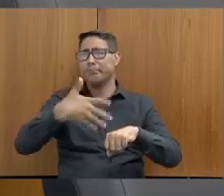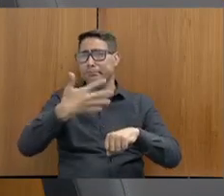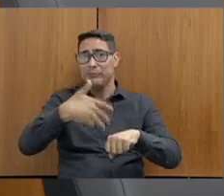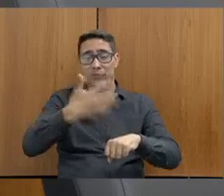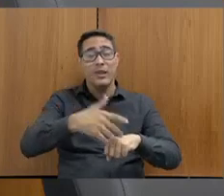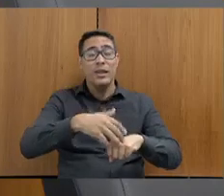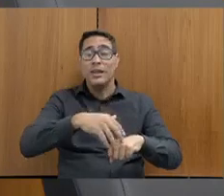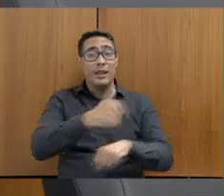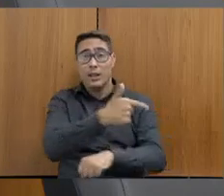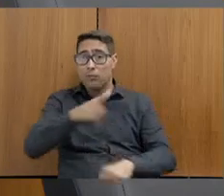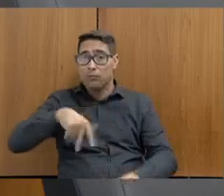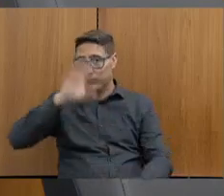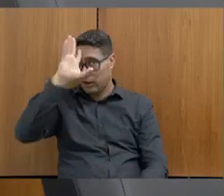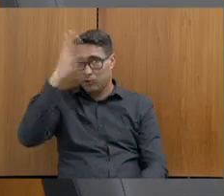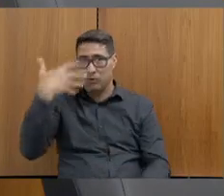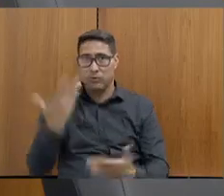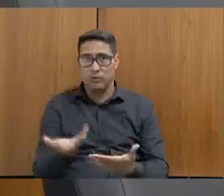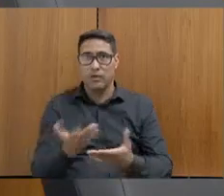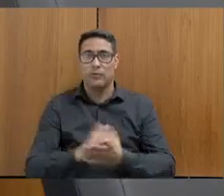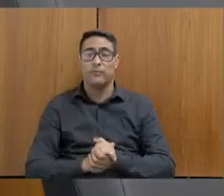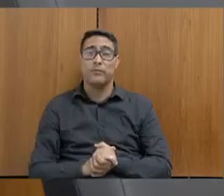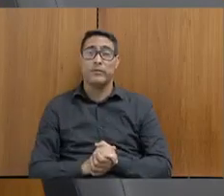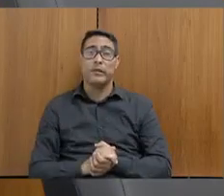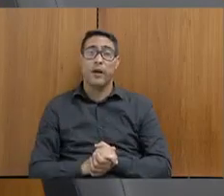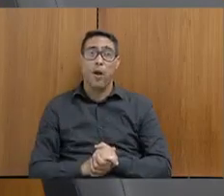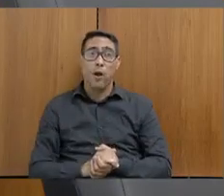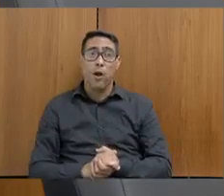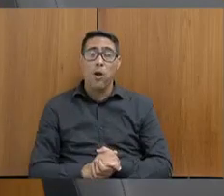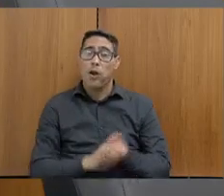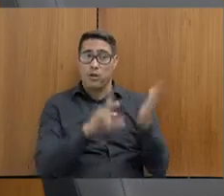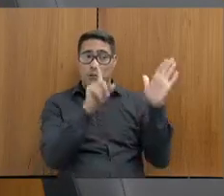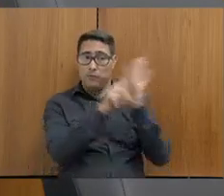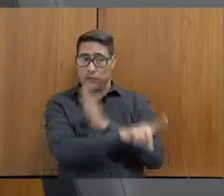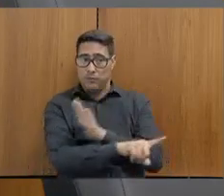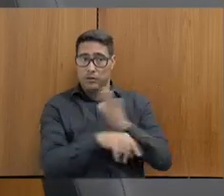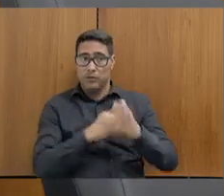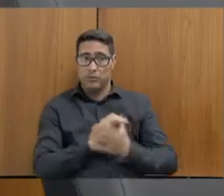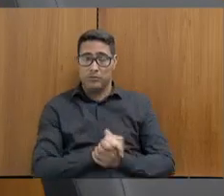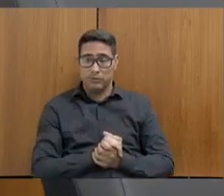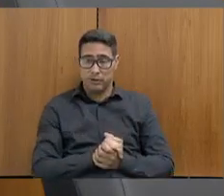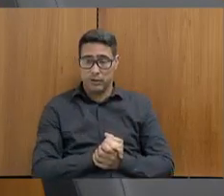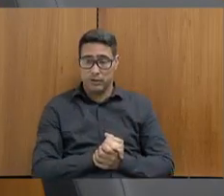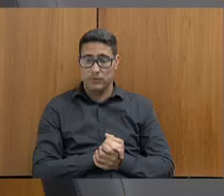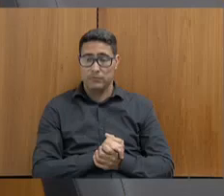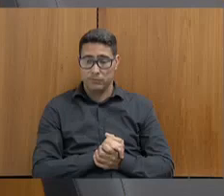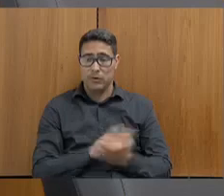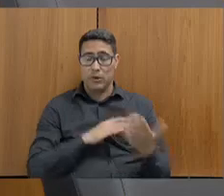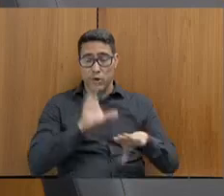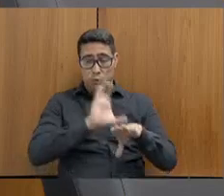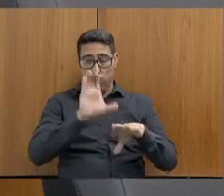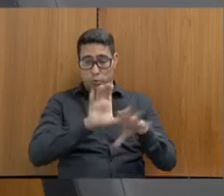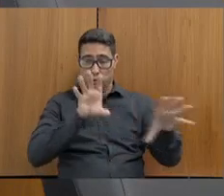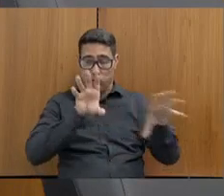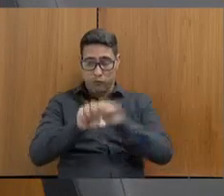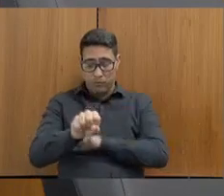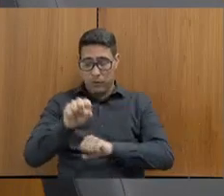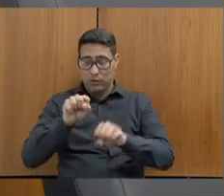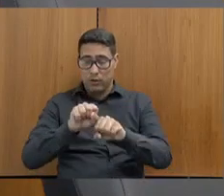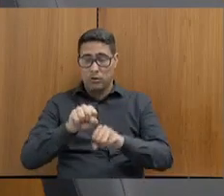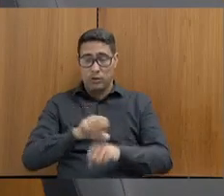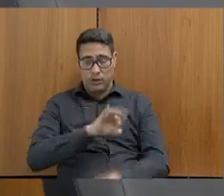solução. Fazer uma pergunta a respeito do curso de formação da polícia penal.